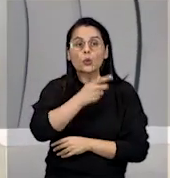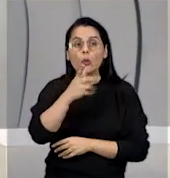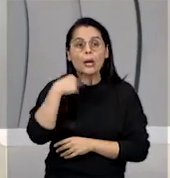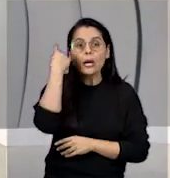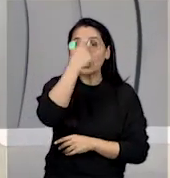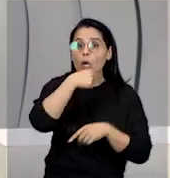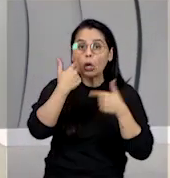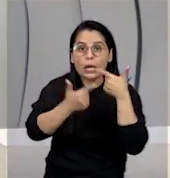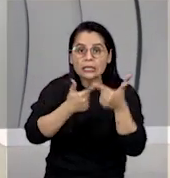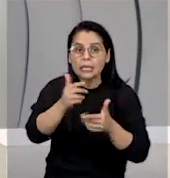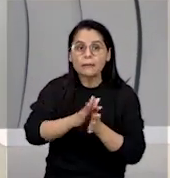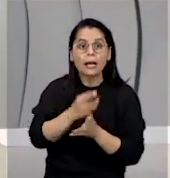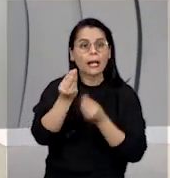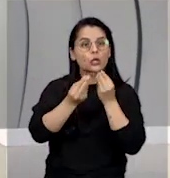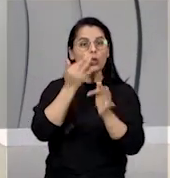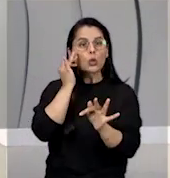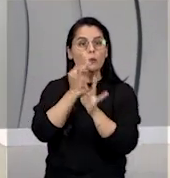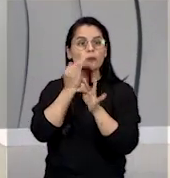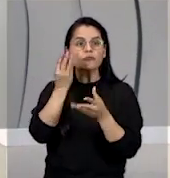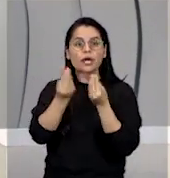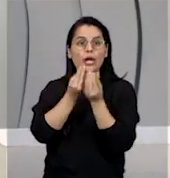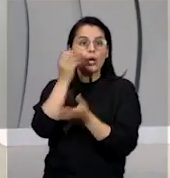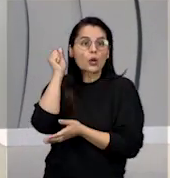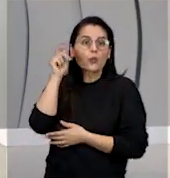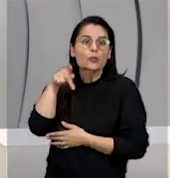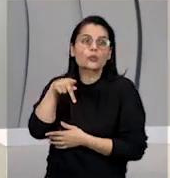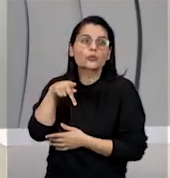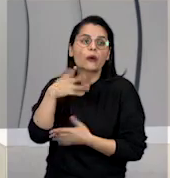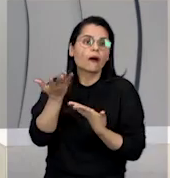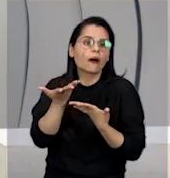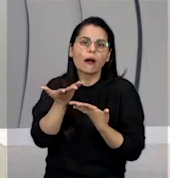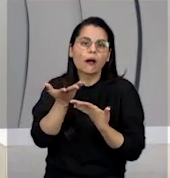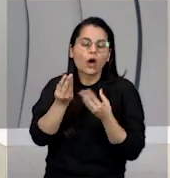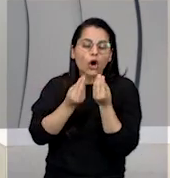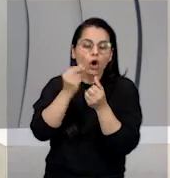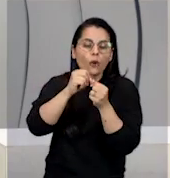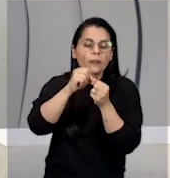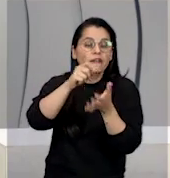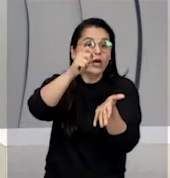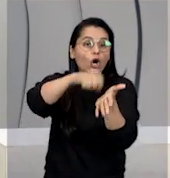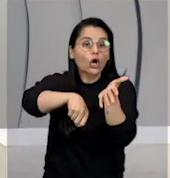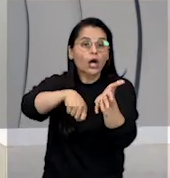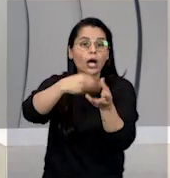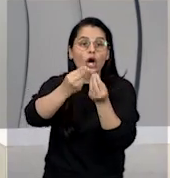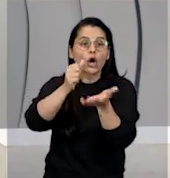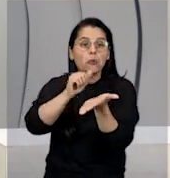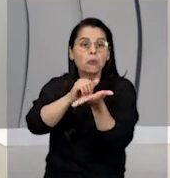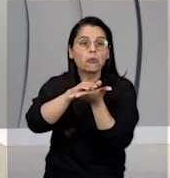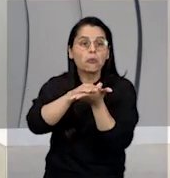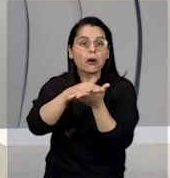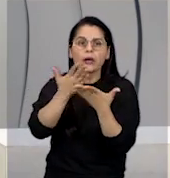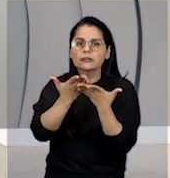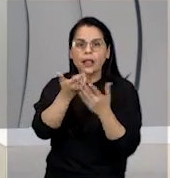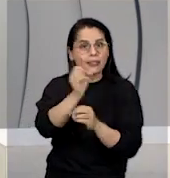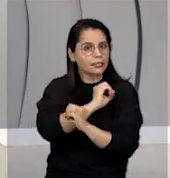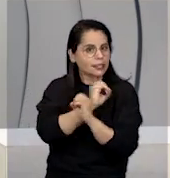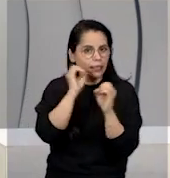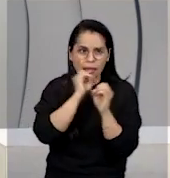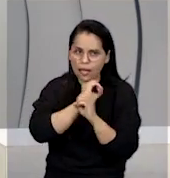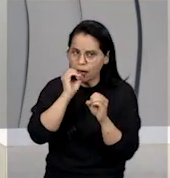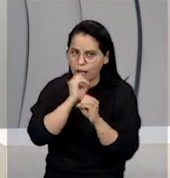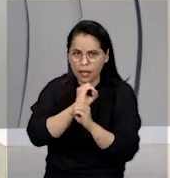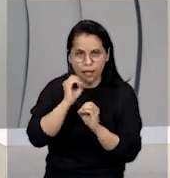pessoas têm que trabalhar, como serão as férias, como vai ser a aposentadoria, como que é feita a contratação, como é feita a demissão. Não tem absolutamente